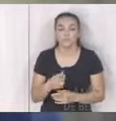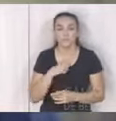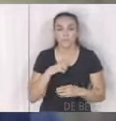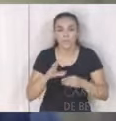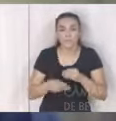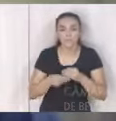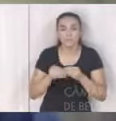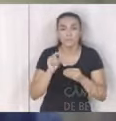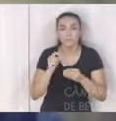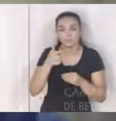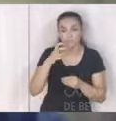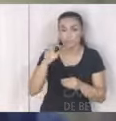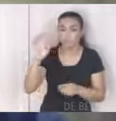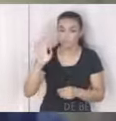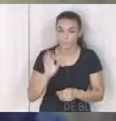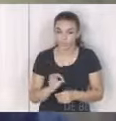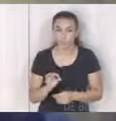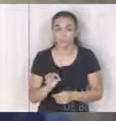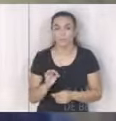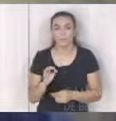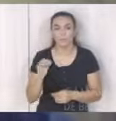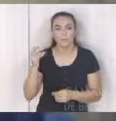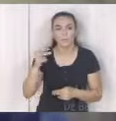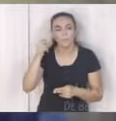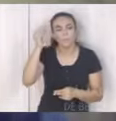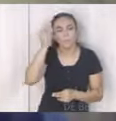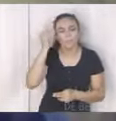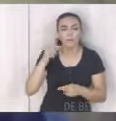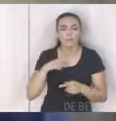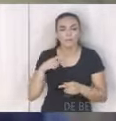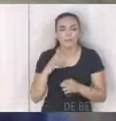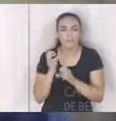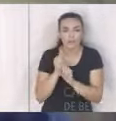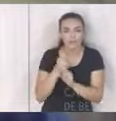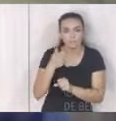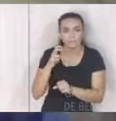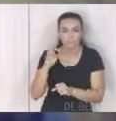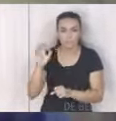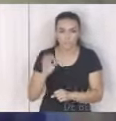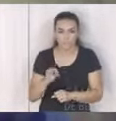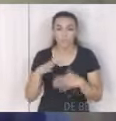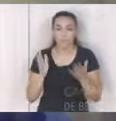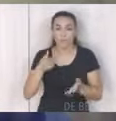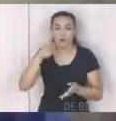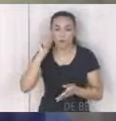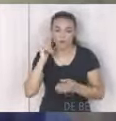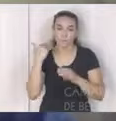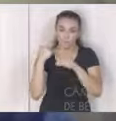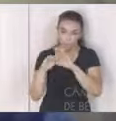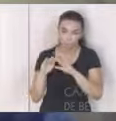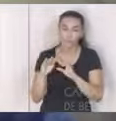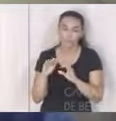acrescentando a memória de cálculo dos 25% da educação. Então a gente mandou ontem à tarde já está com